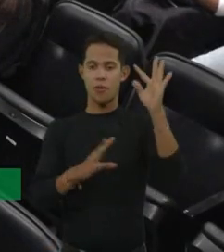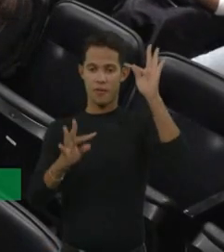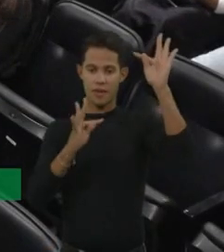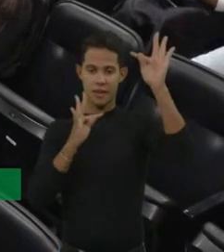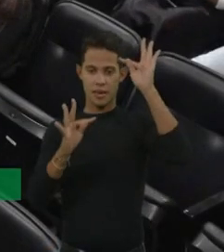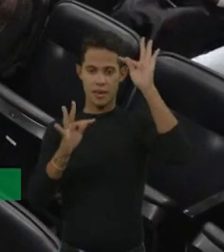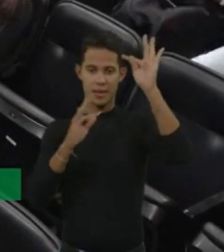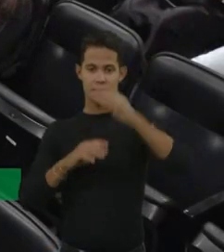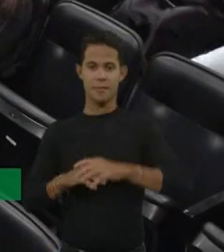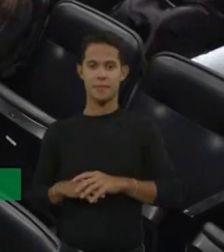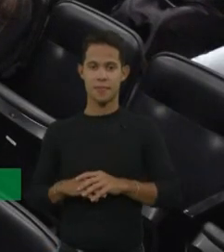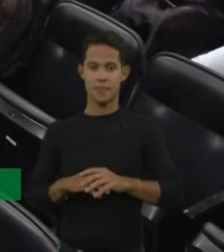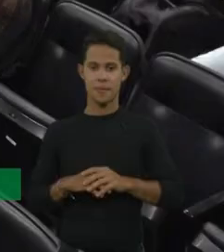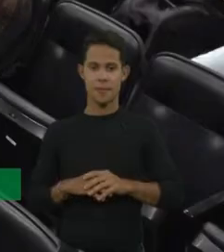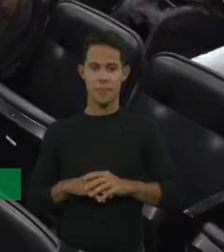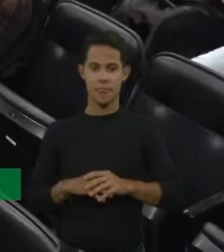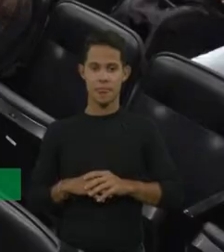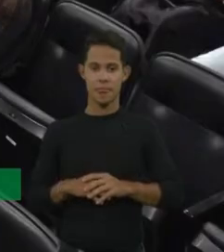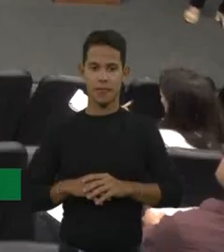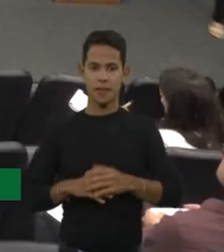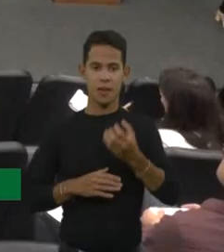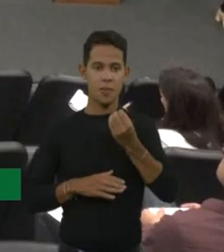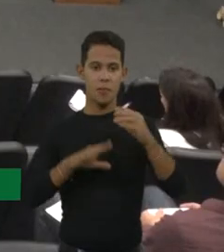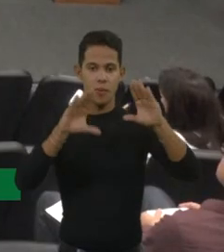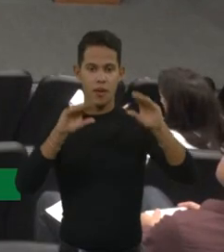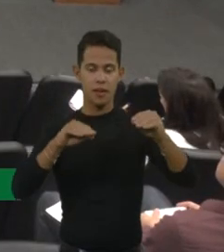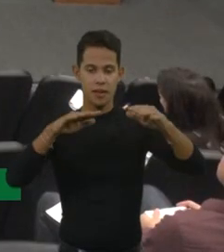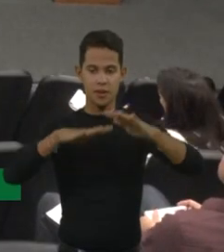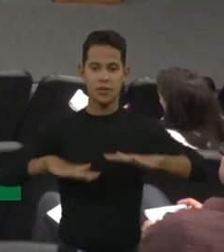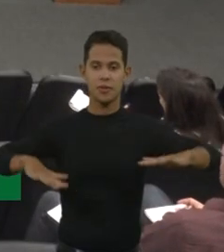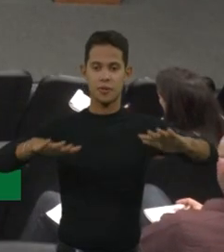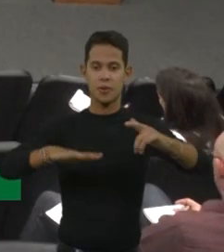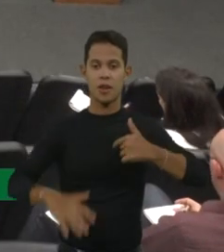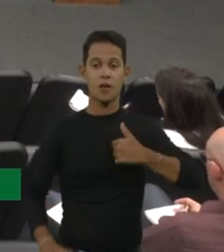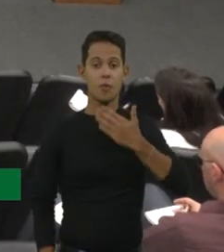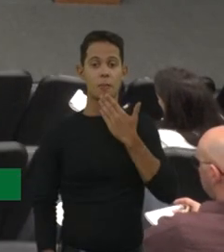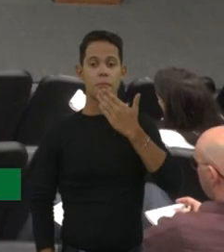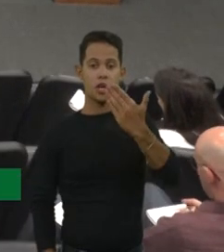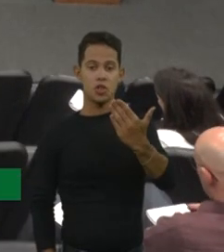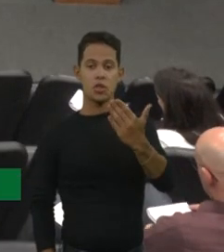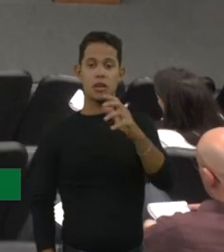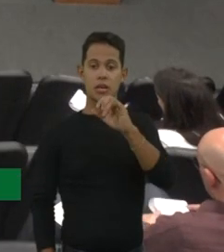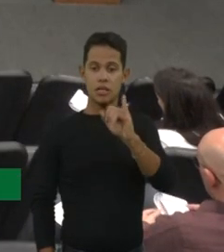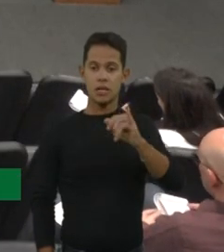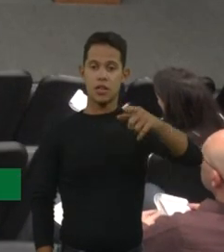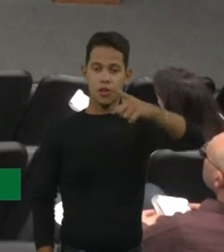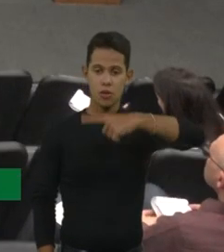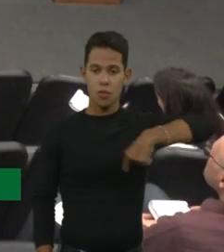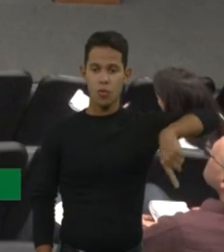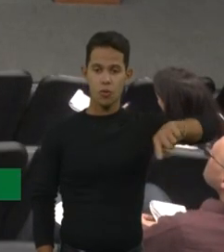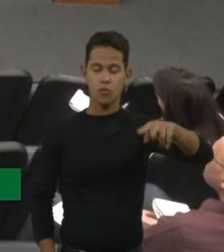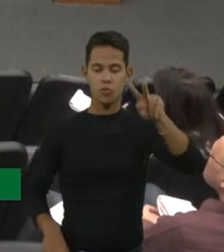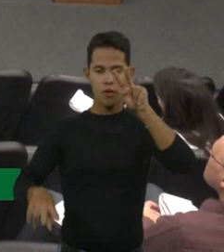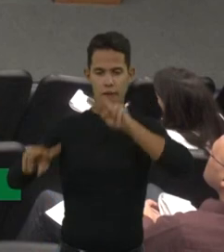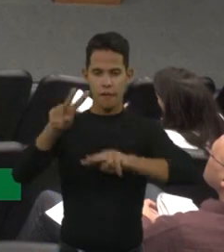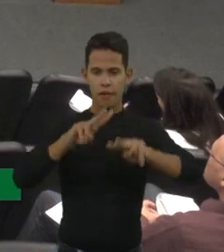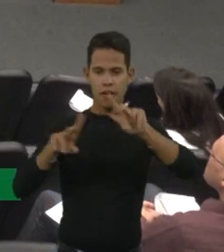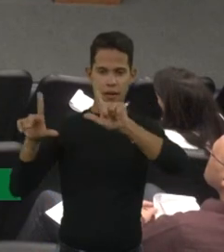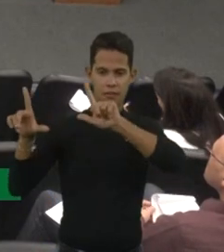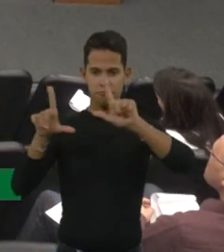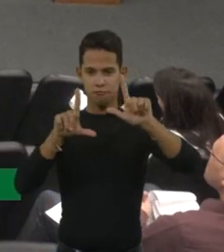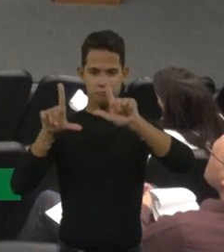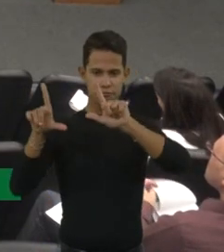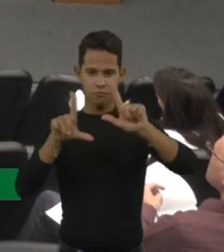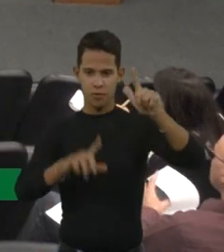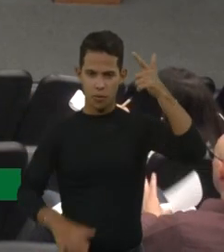Muito boa tarde a todos. Eu gostaria só de pedir um retorno para você, se meus slides estão passando direitinho, estão me ouvindo